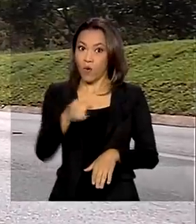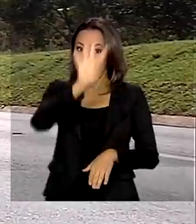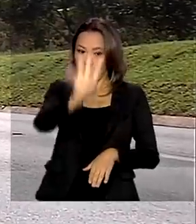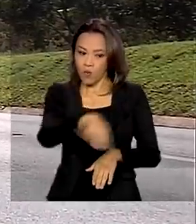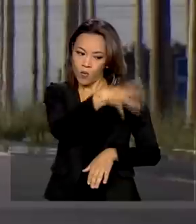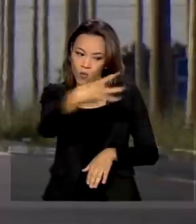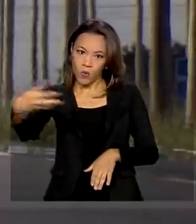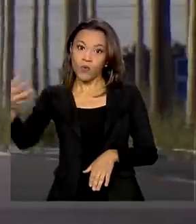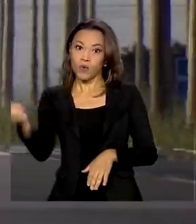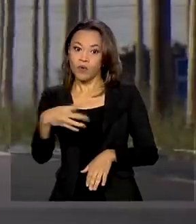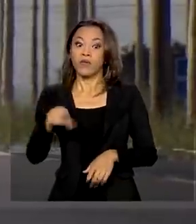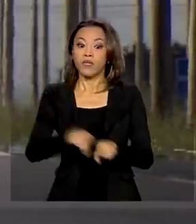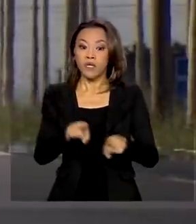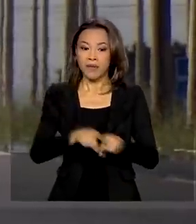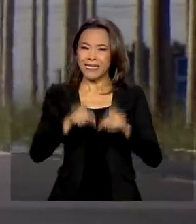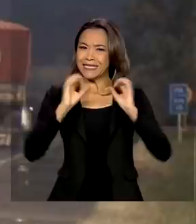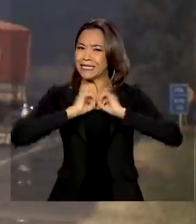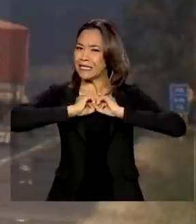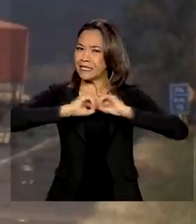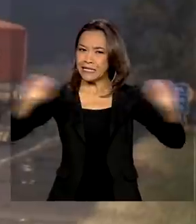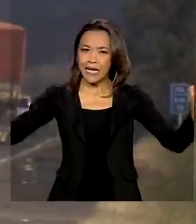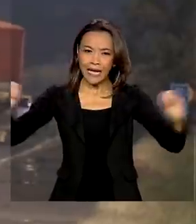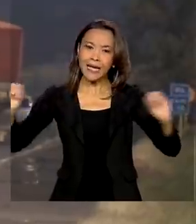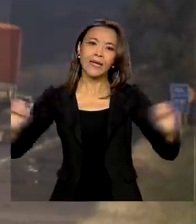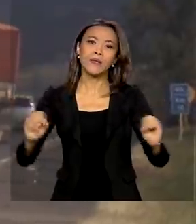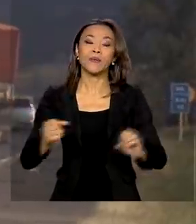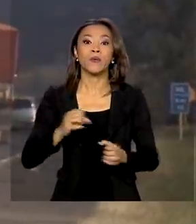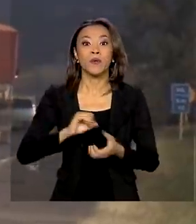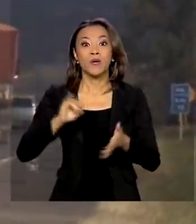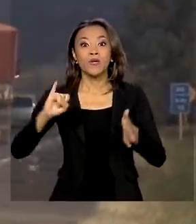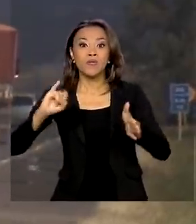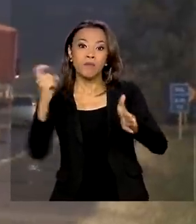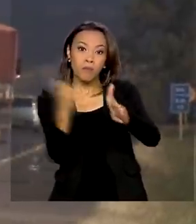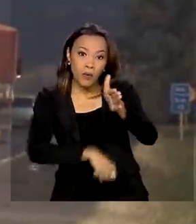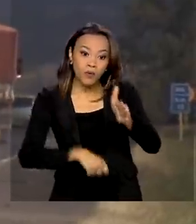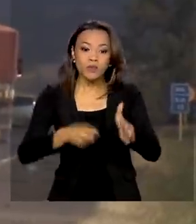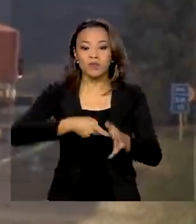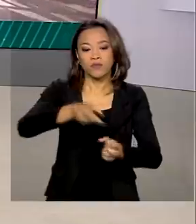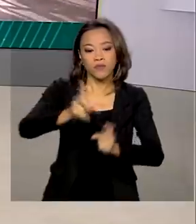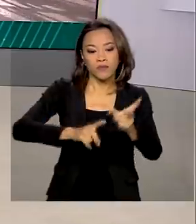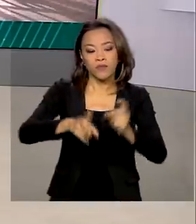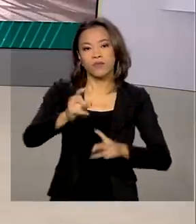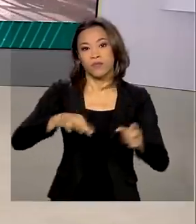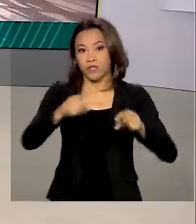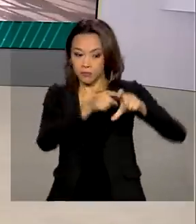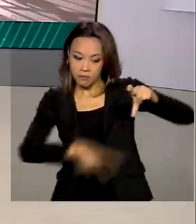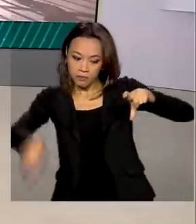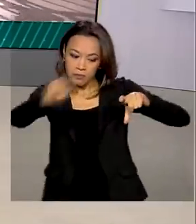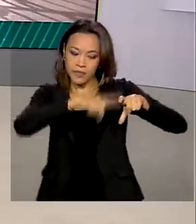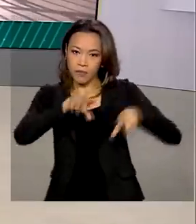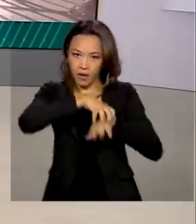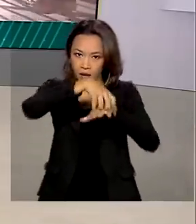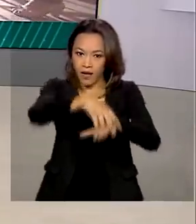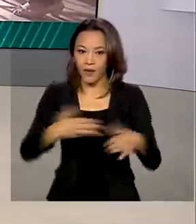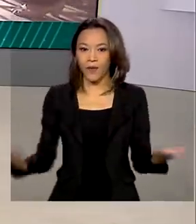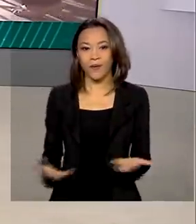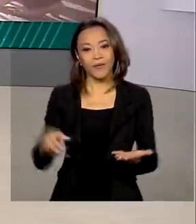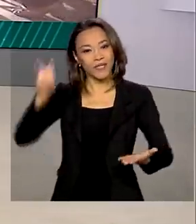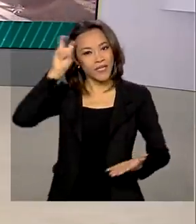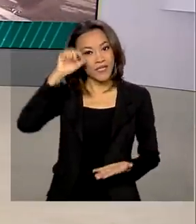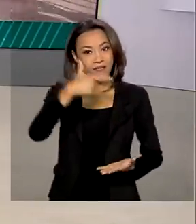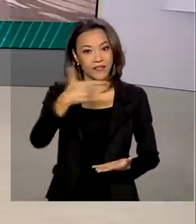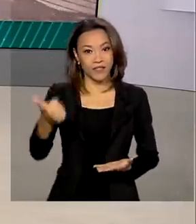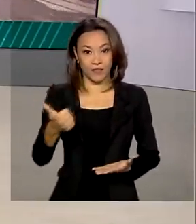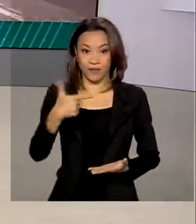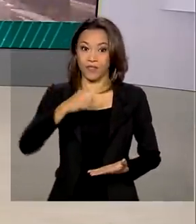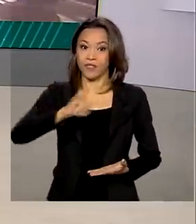Governo Federal zera imposto de importação de pneus para transporte de cargas. Quinta-feira, 21 de janeiro de